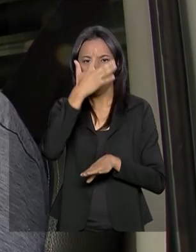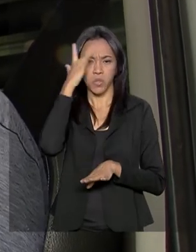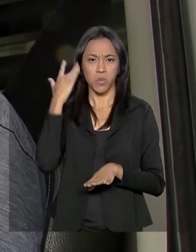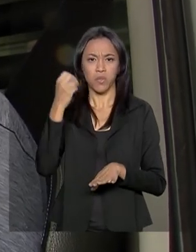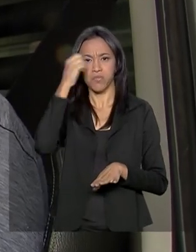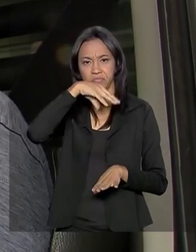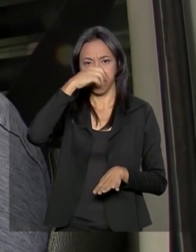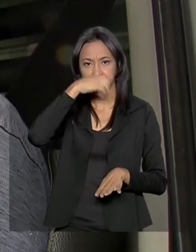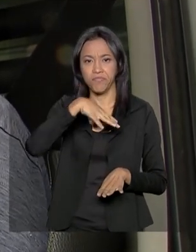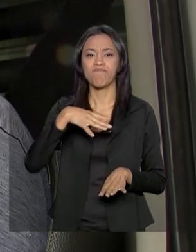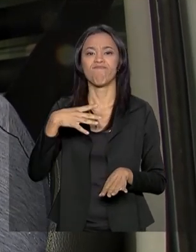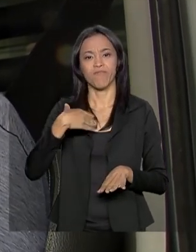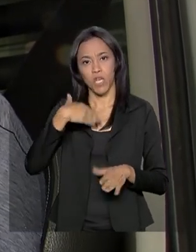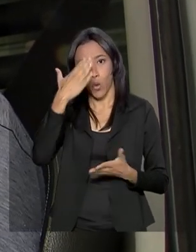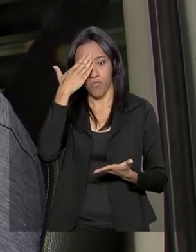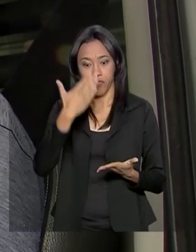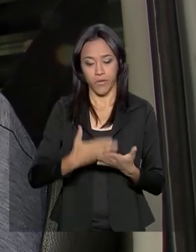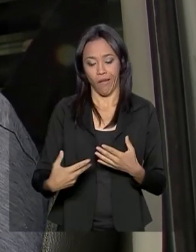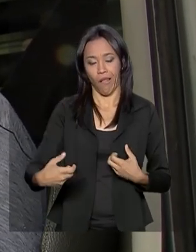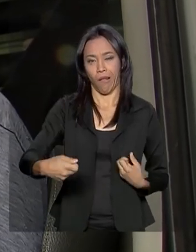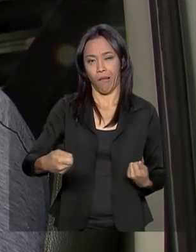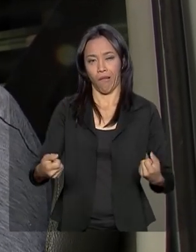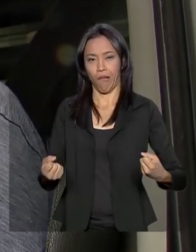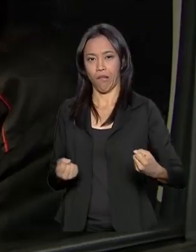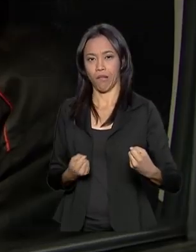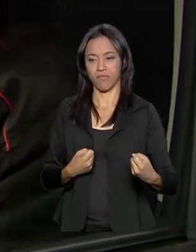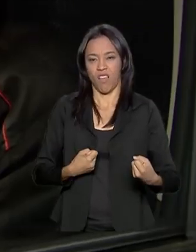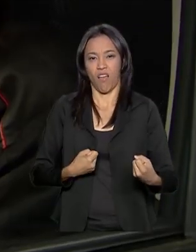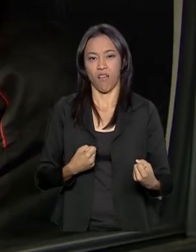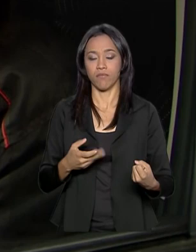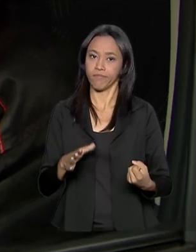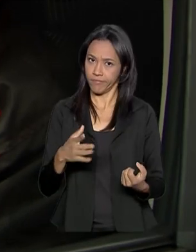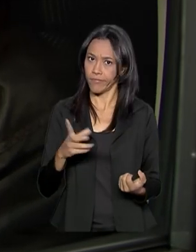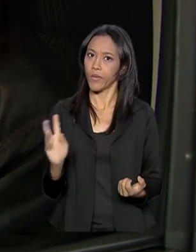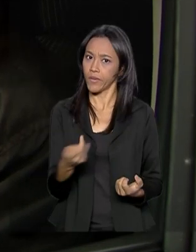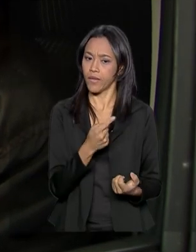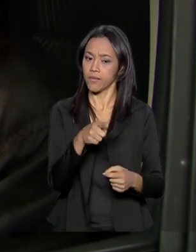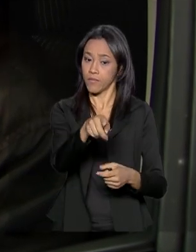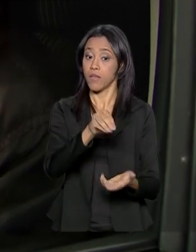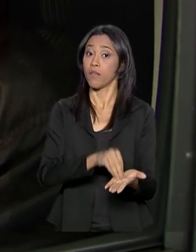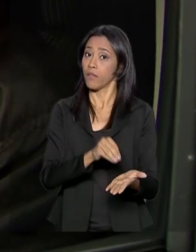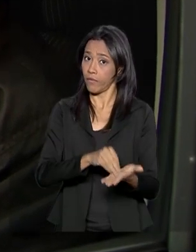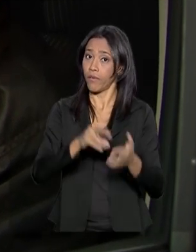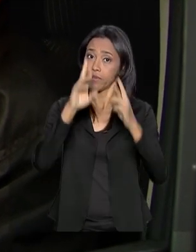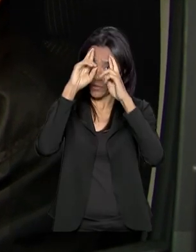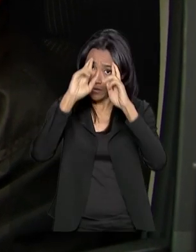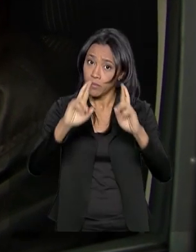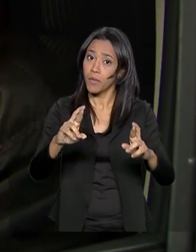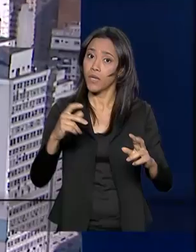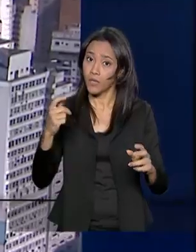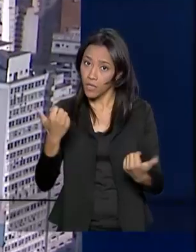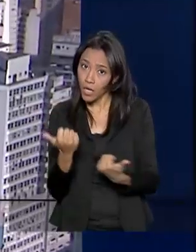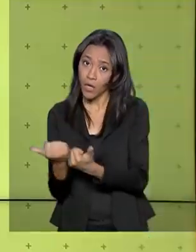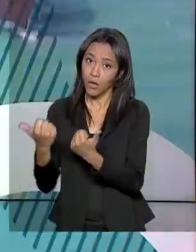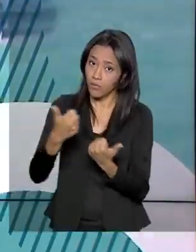atrás do volante e acaba arriscando a vida do próximo. Tem que ter um pouco de respeito, né? Um tem que ajudar o outro.